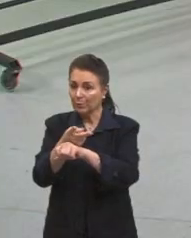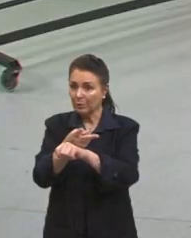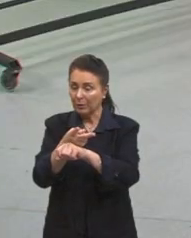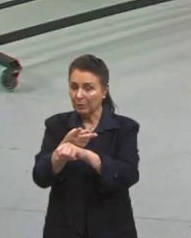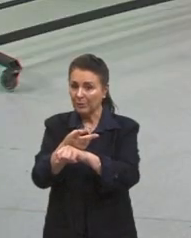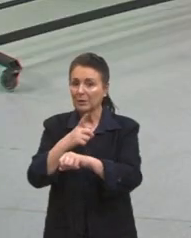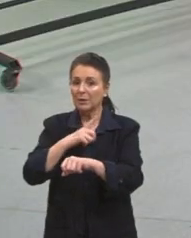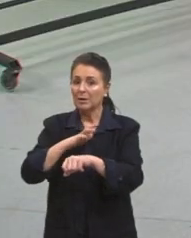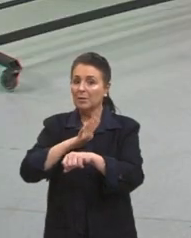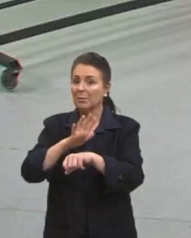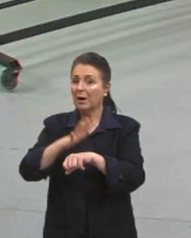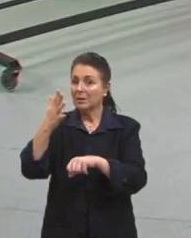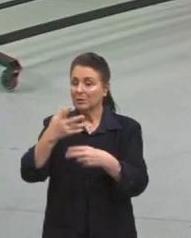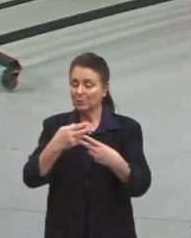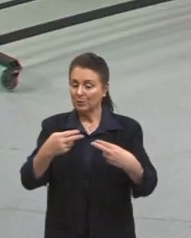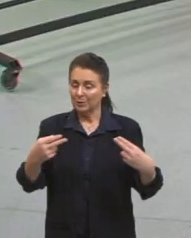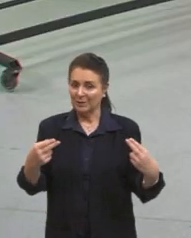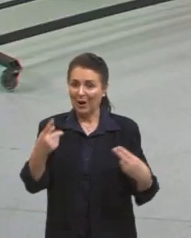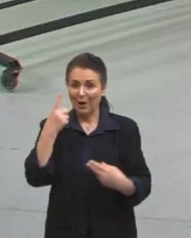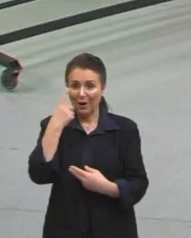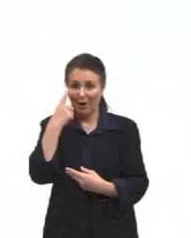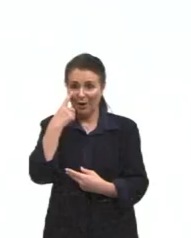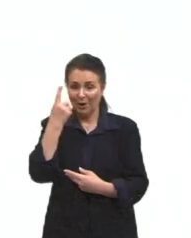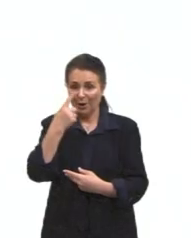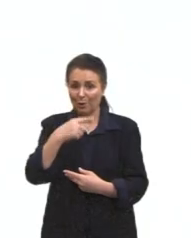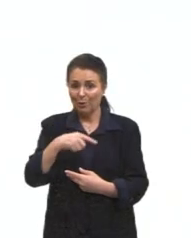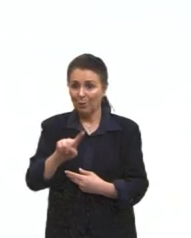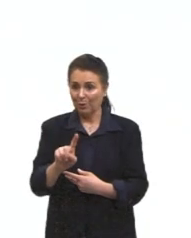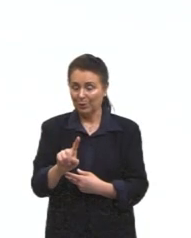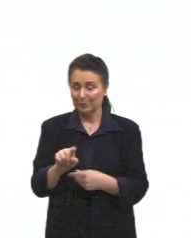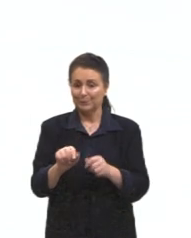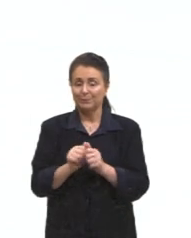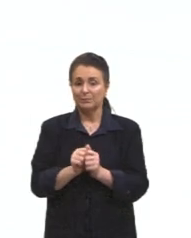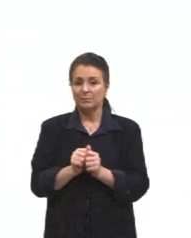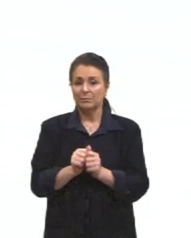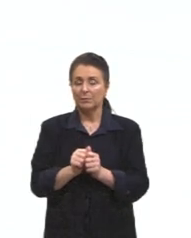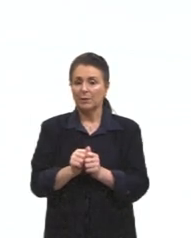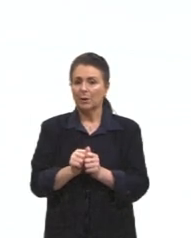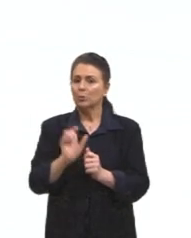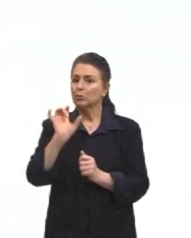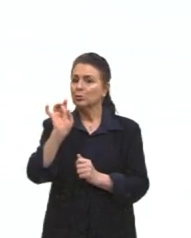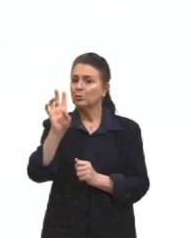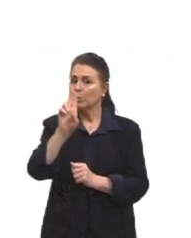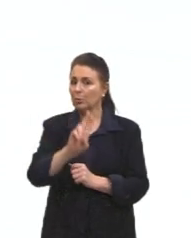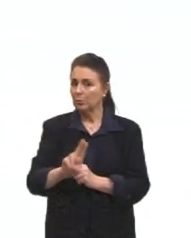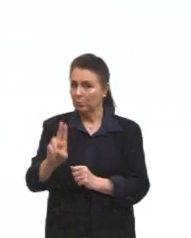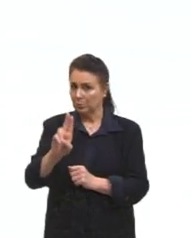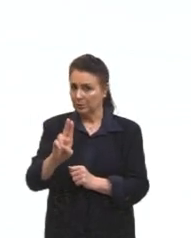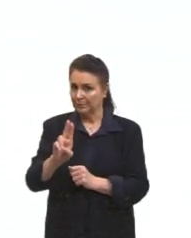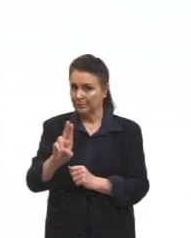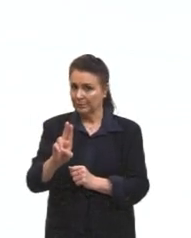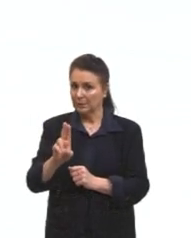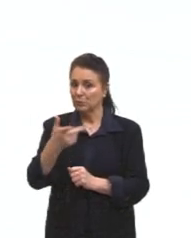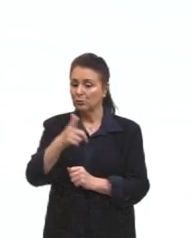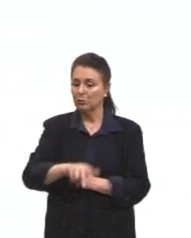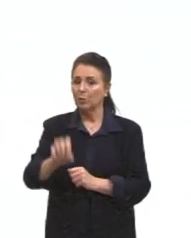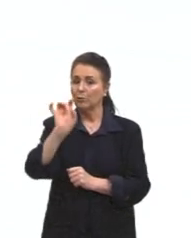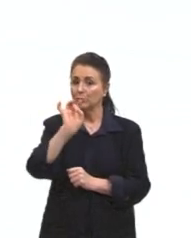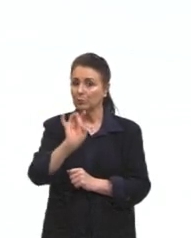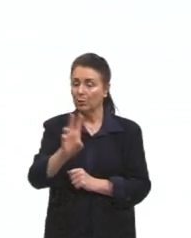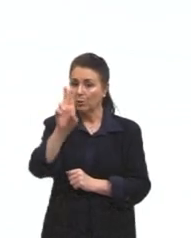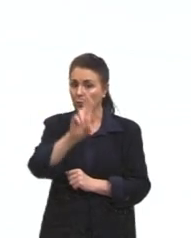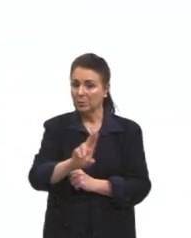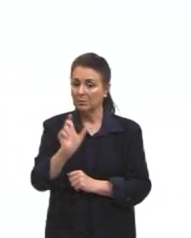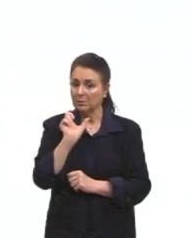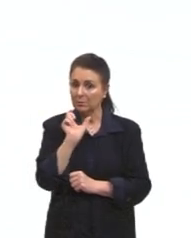tem mais surpresa, né? Então, olha lá. O outro item diz assim, somente use, e eu deixei grafado ali, somente use esses